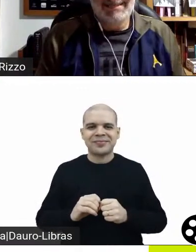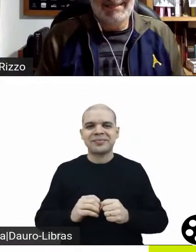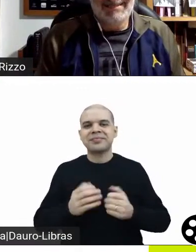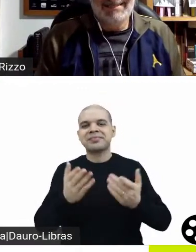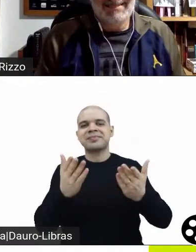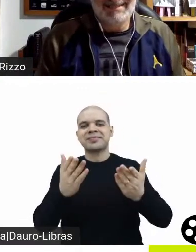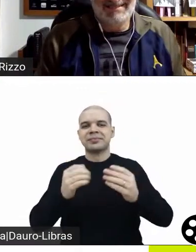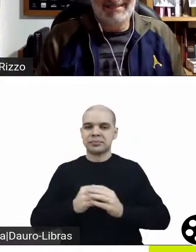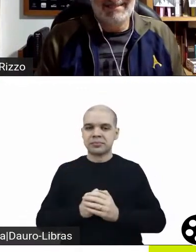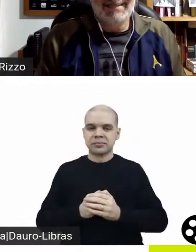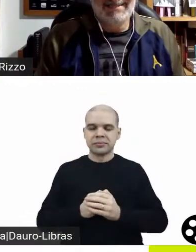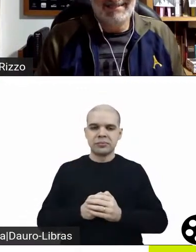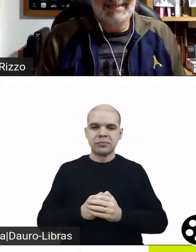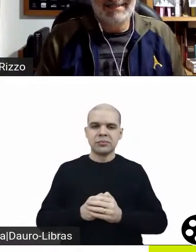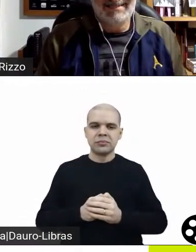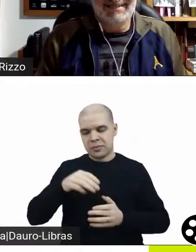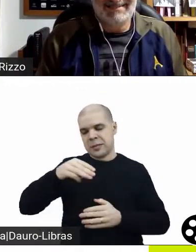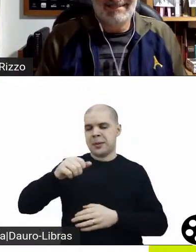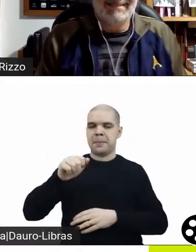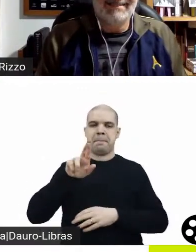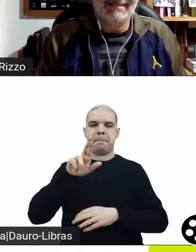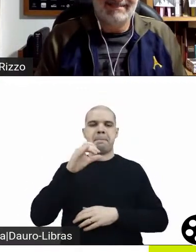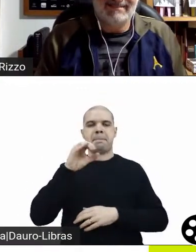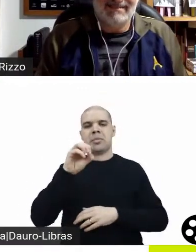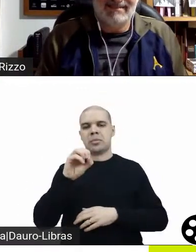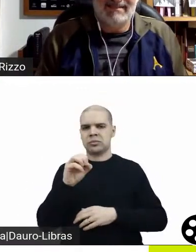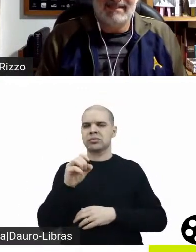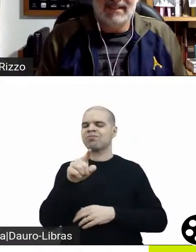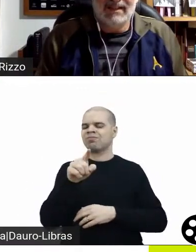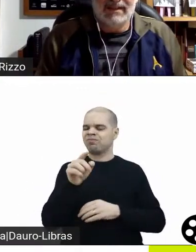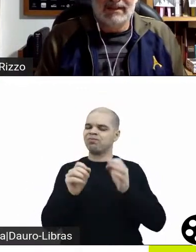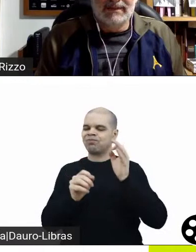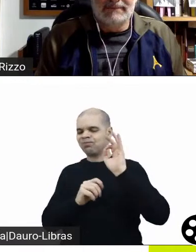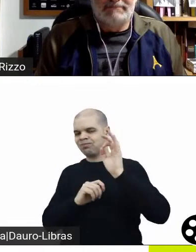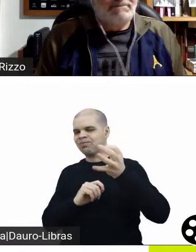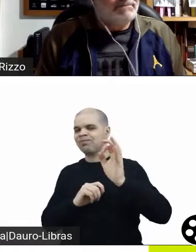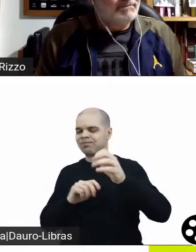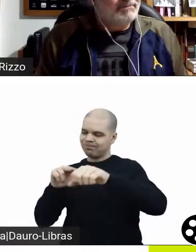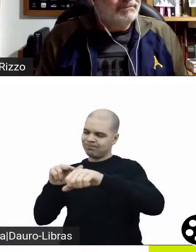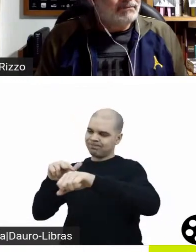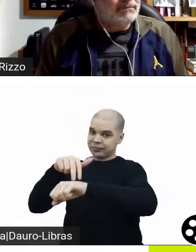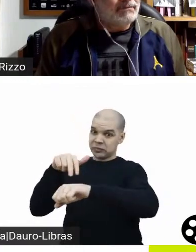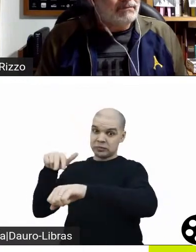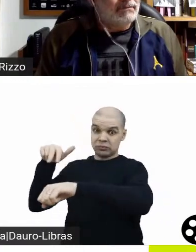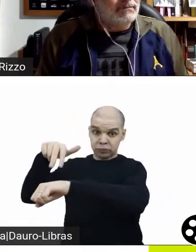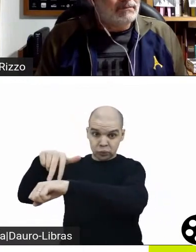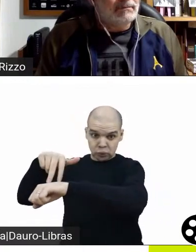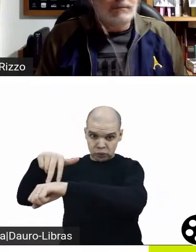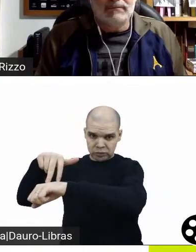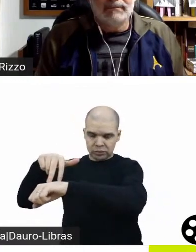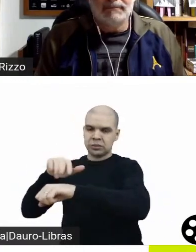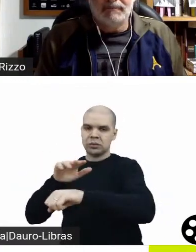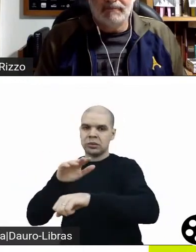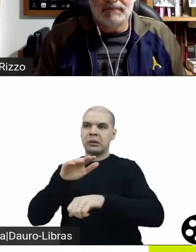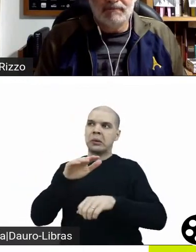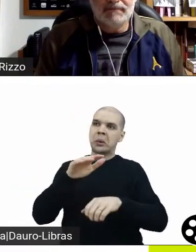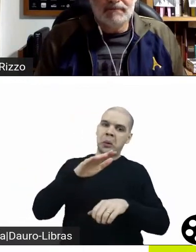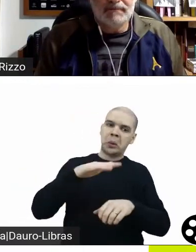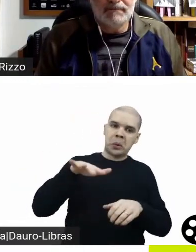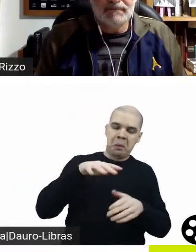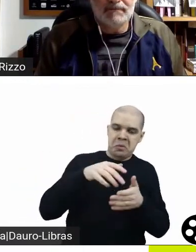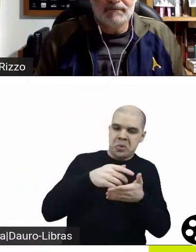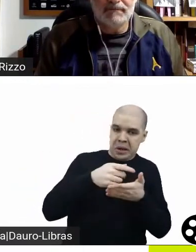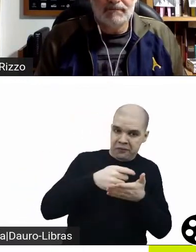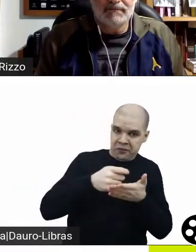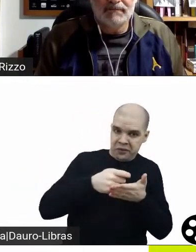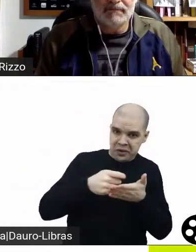realmente isso necessário dentro da construção de personagens, em qualquer roteiro, nós temos que aspirar, não nos estereótipos, nós